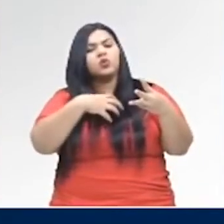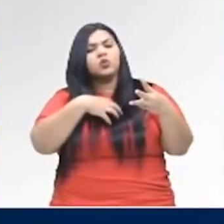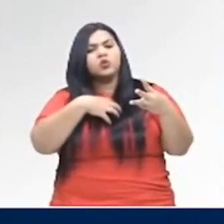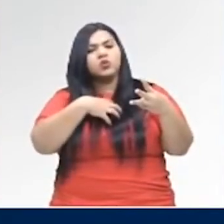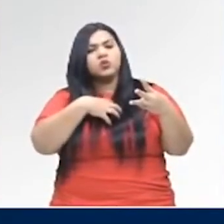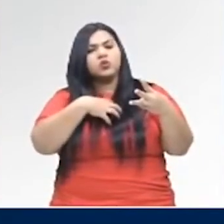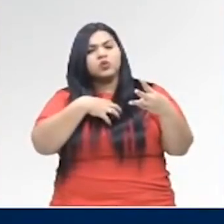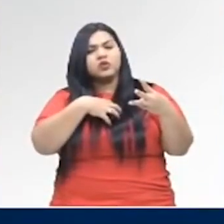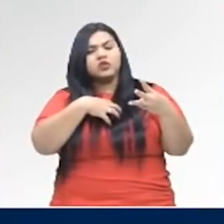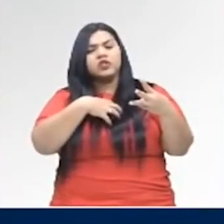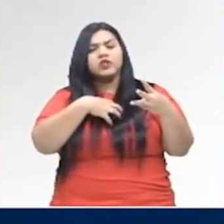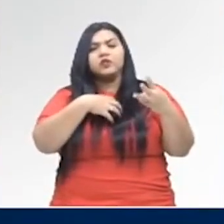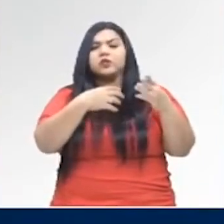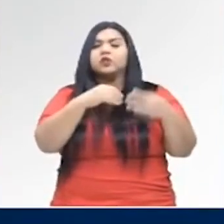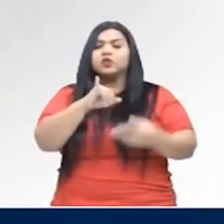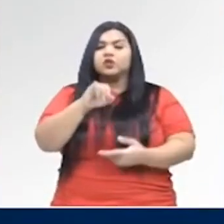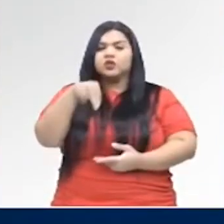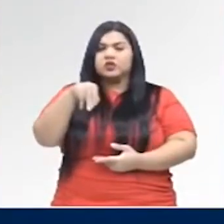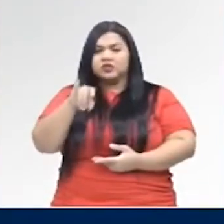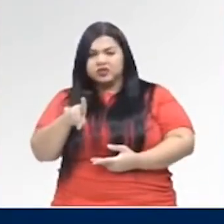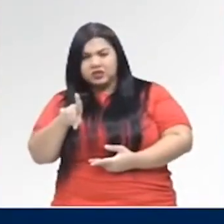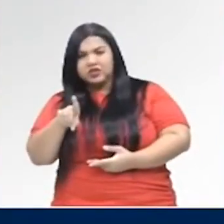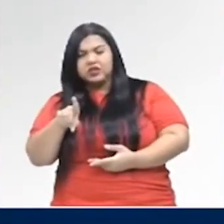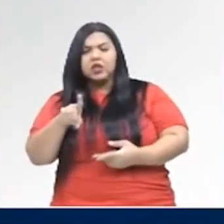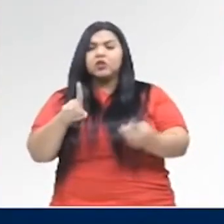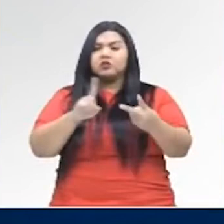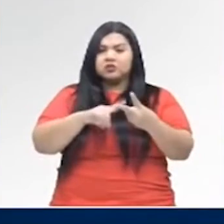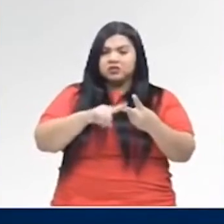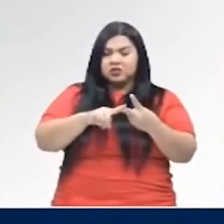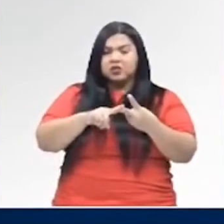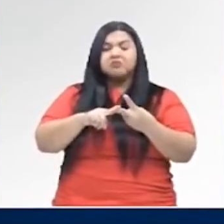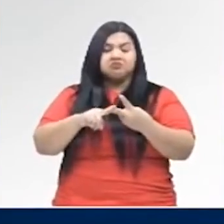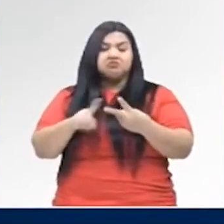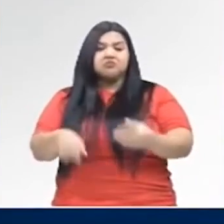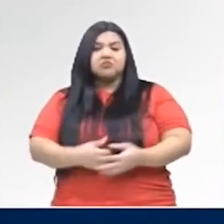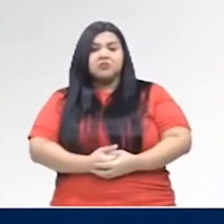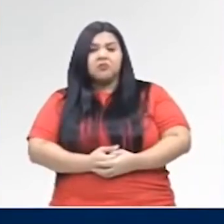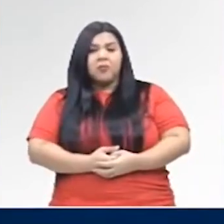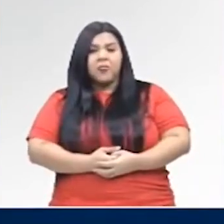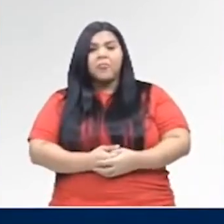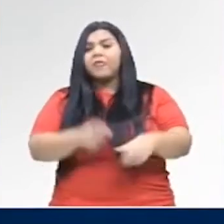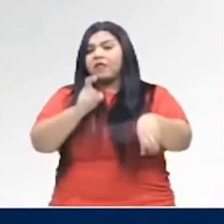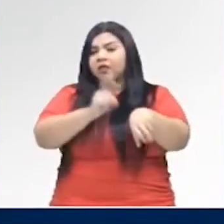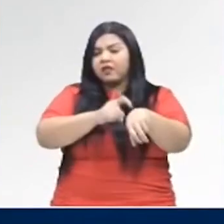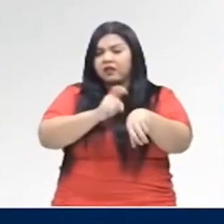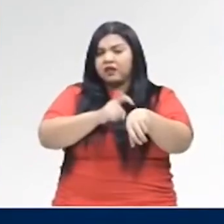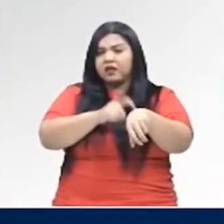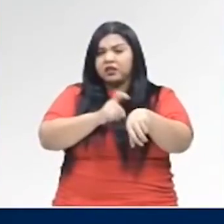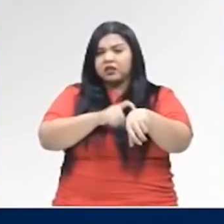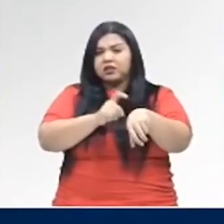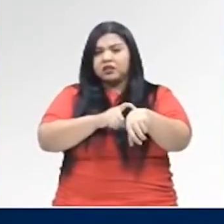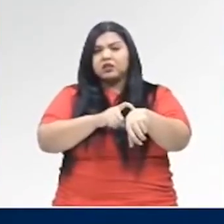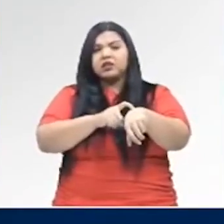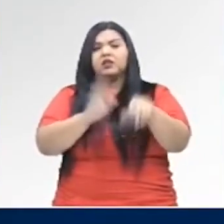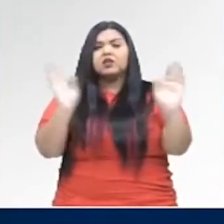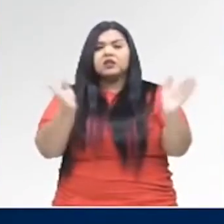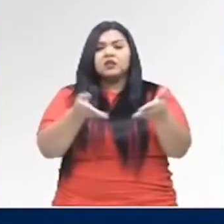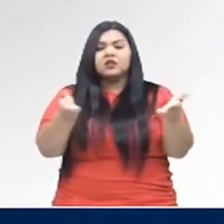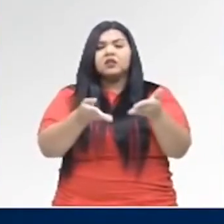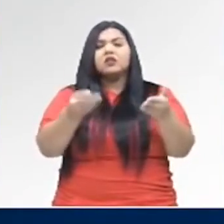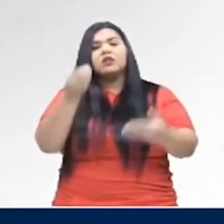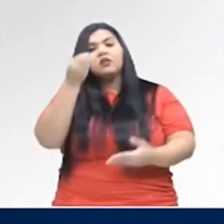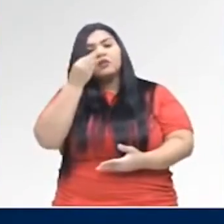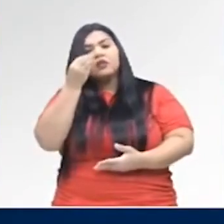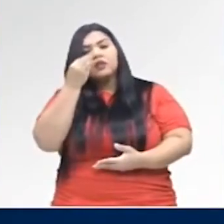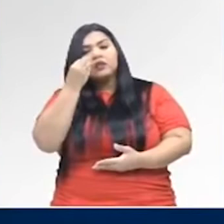indicativo, no subjuntivo ou no imperativo, o tempo, que nós vamos ver agora, né? O